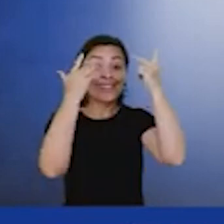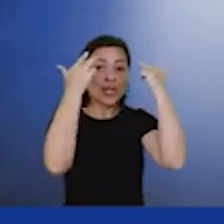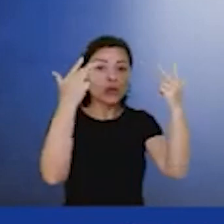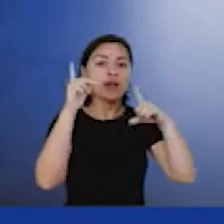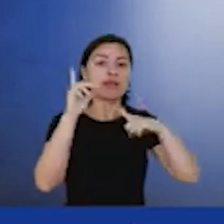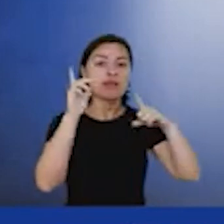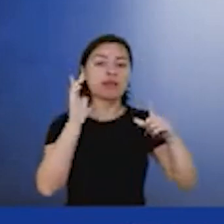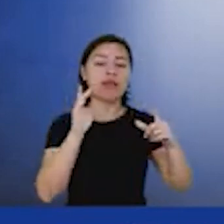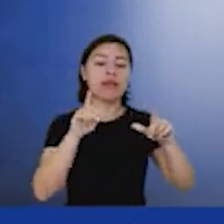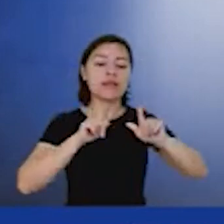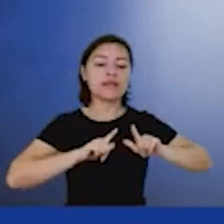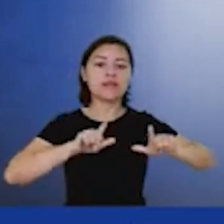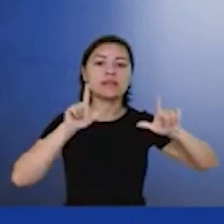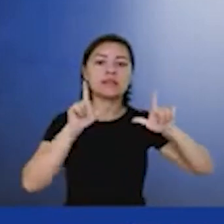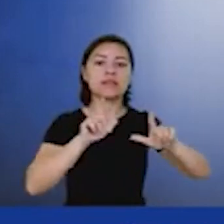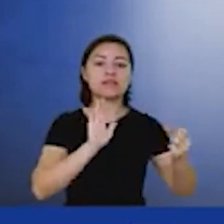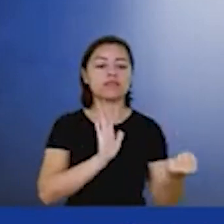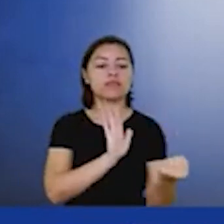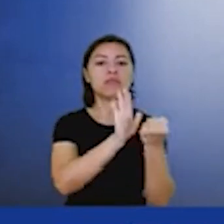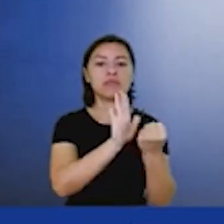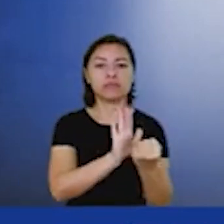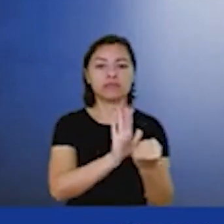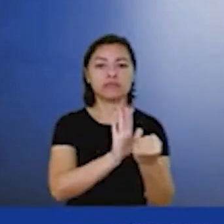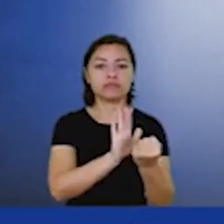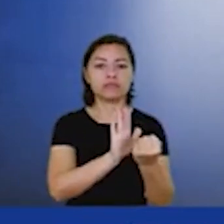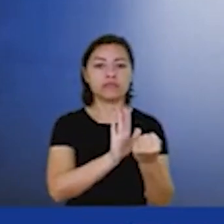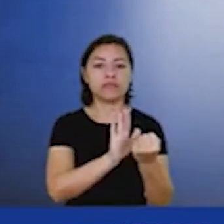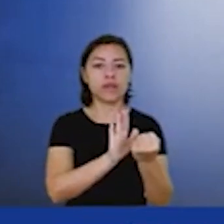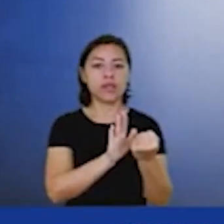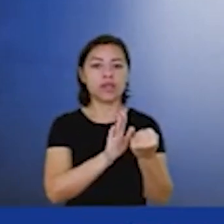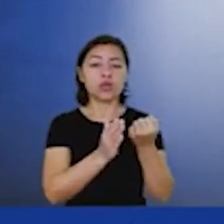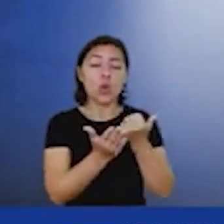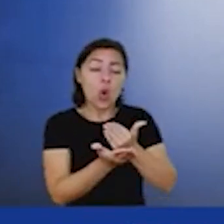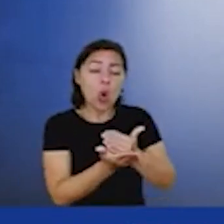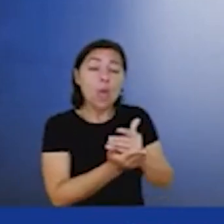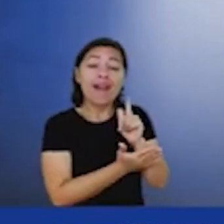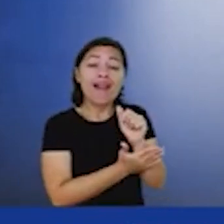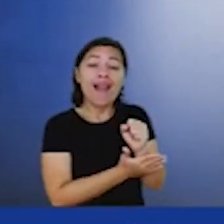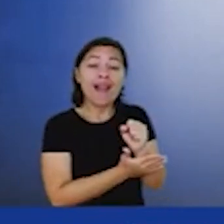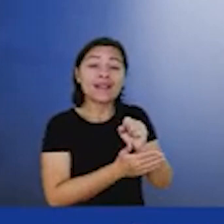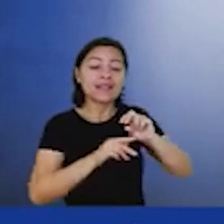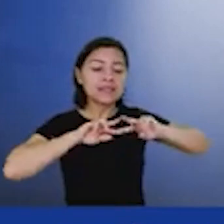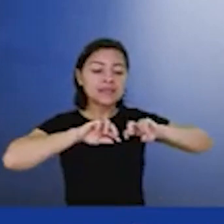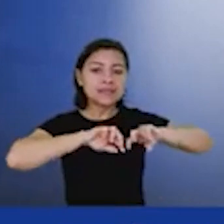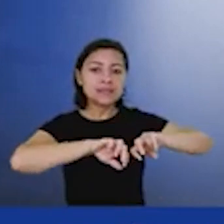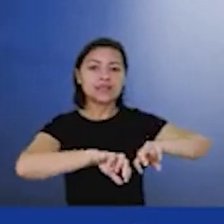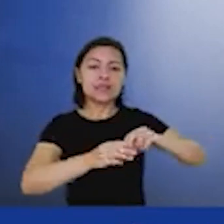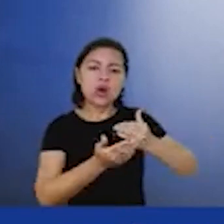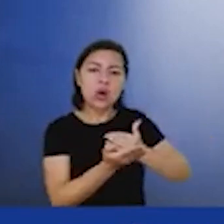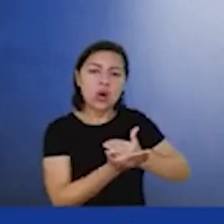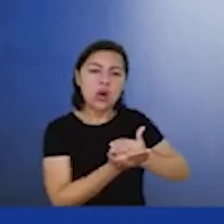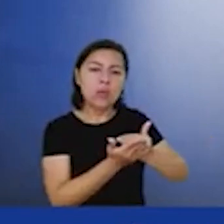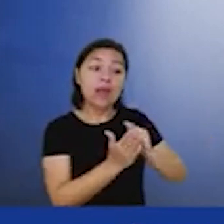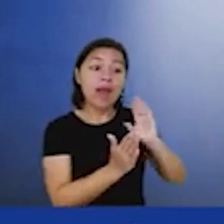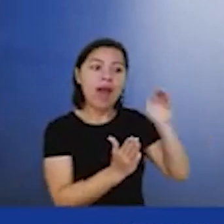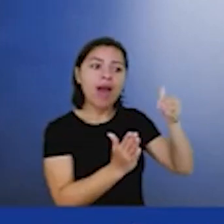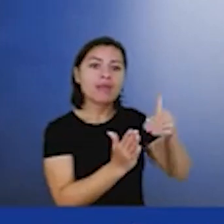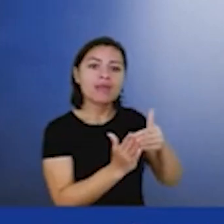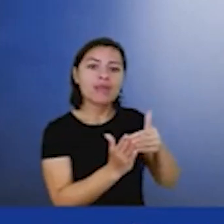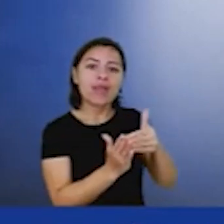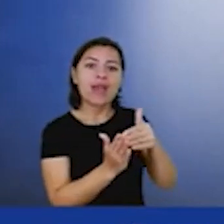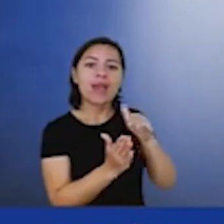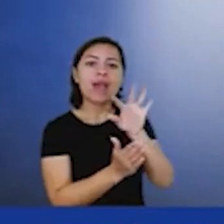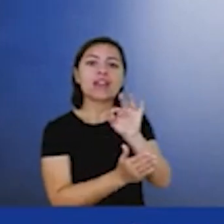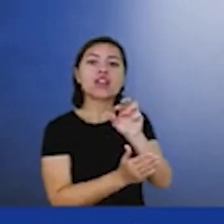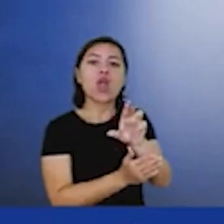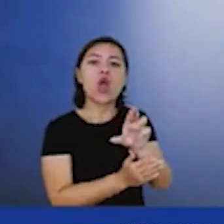tanto da origem do gás e do teor de carbono associado a sua